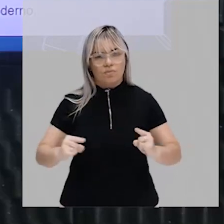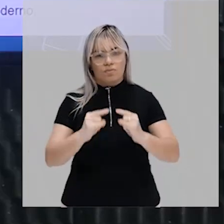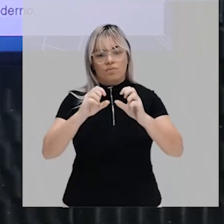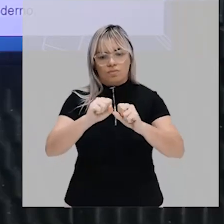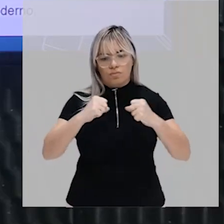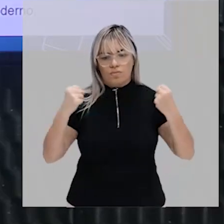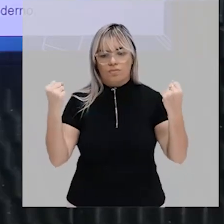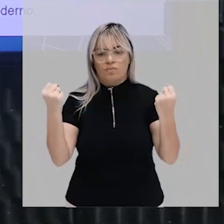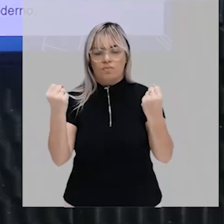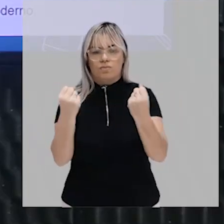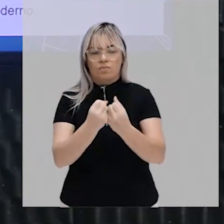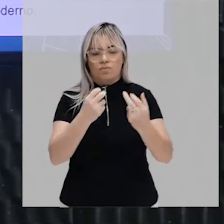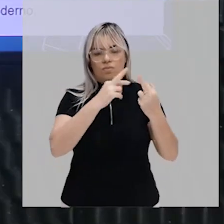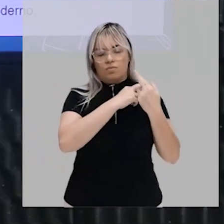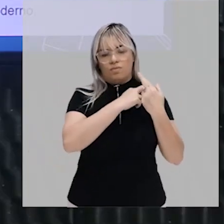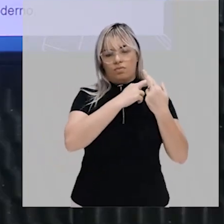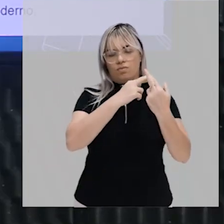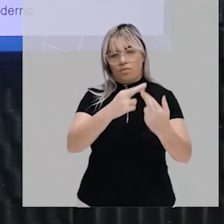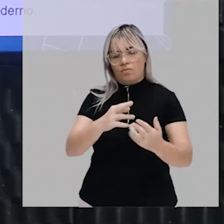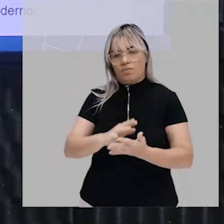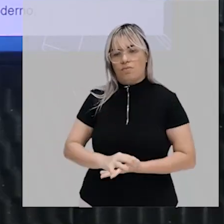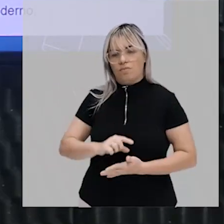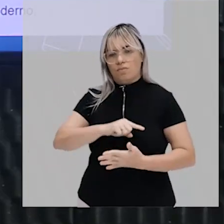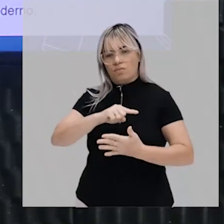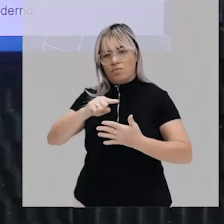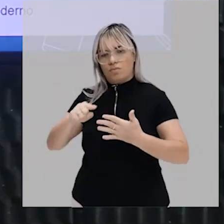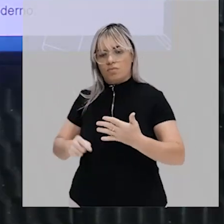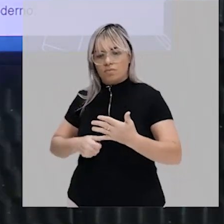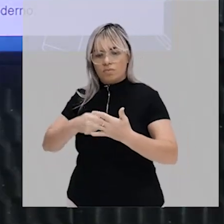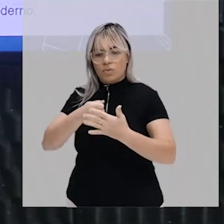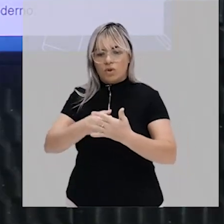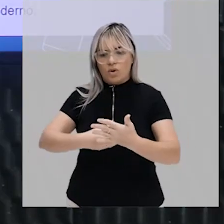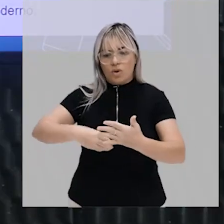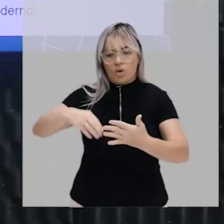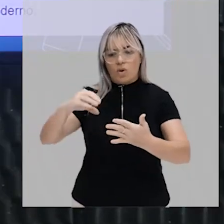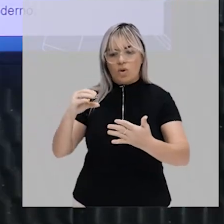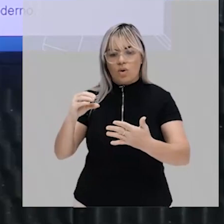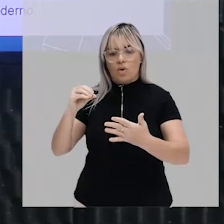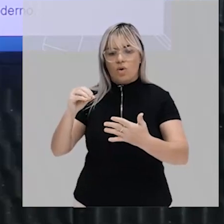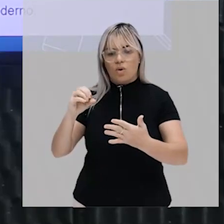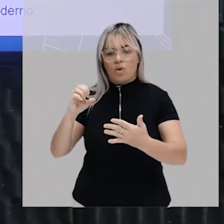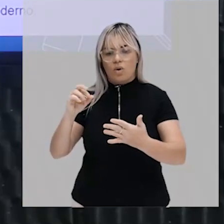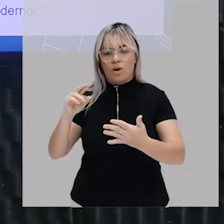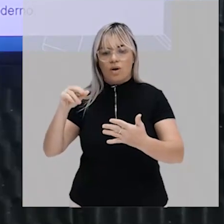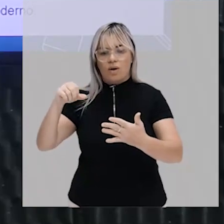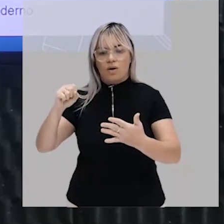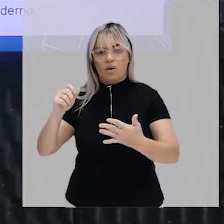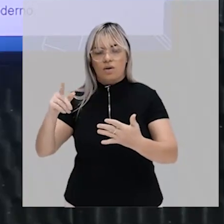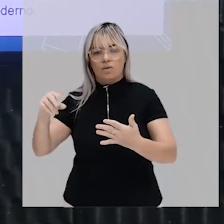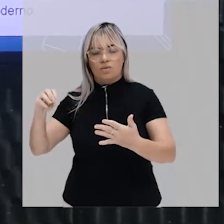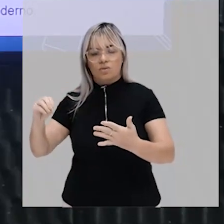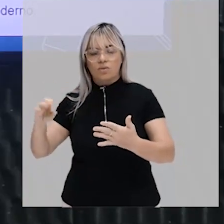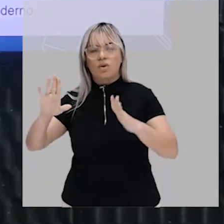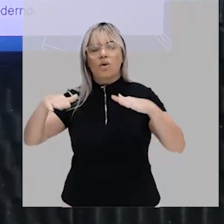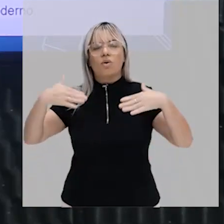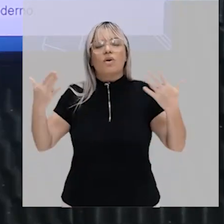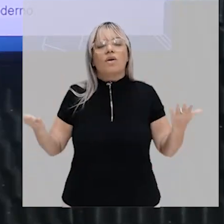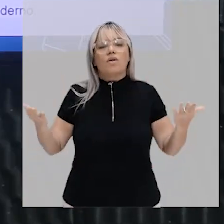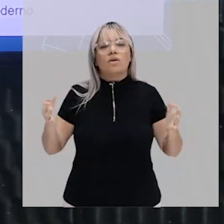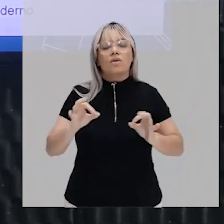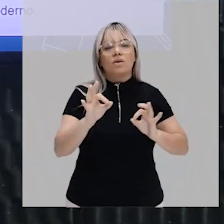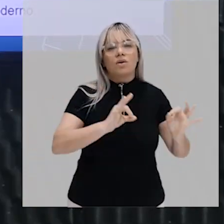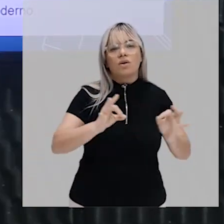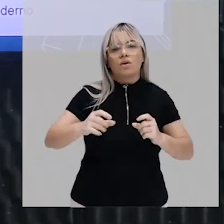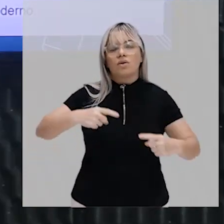responsável pelo elemento de coerção da sociedade política organizada o que é elemento de coerção?